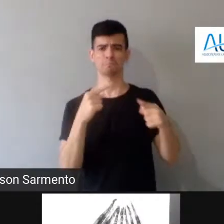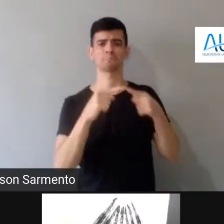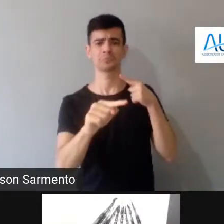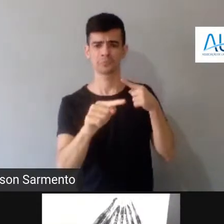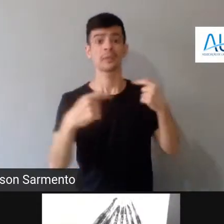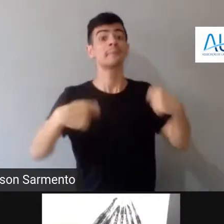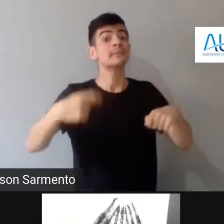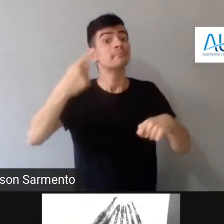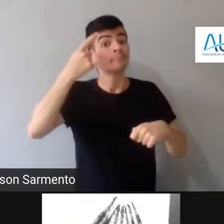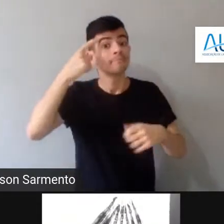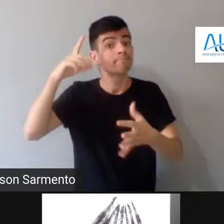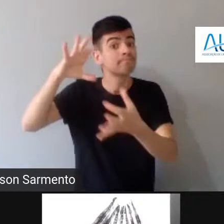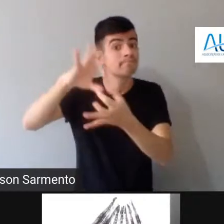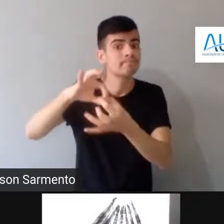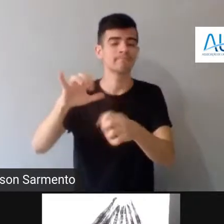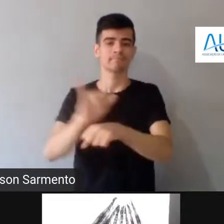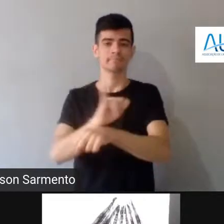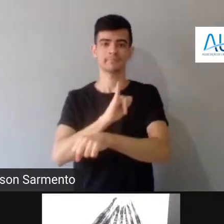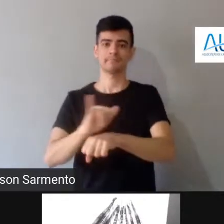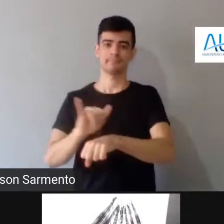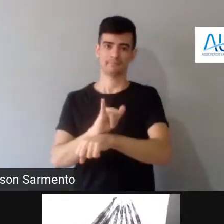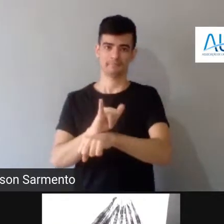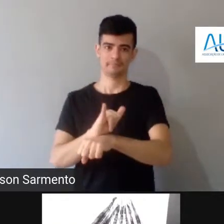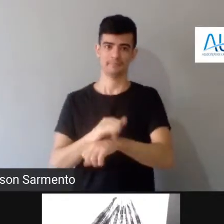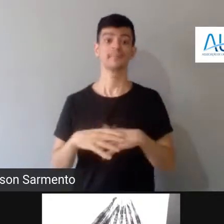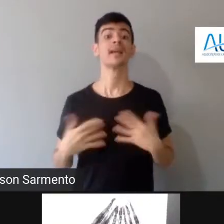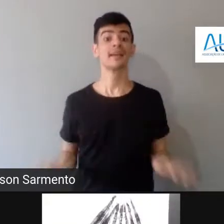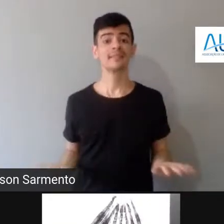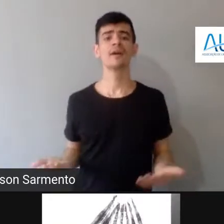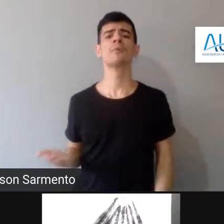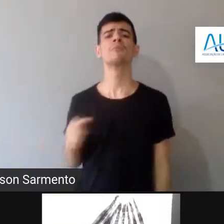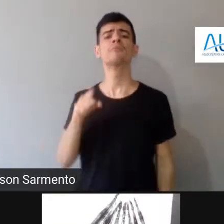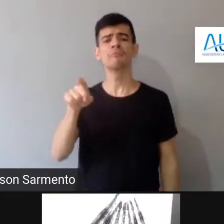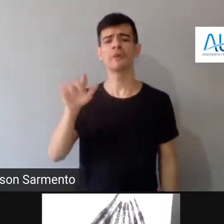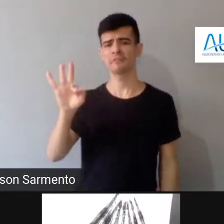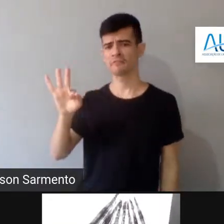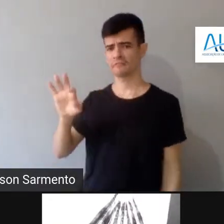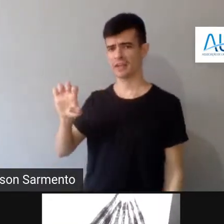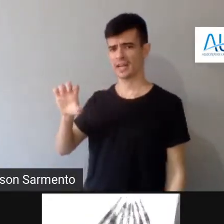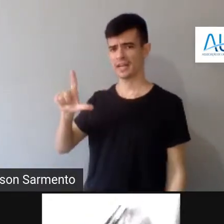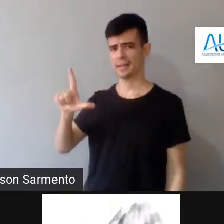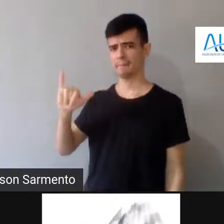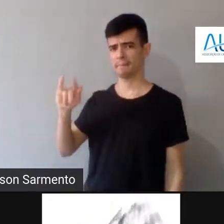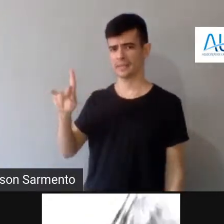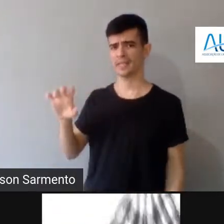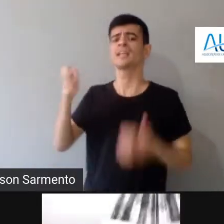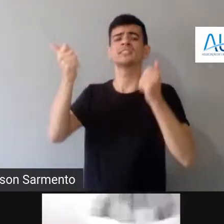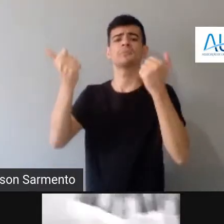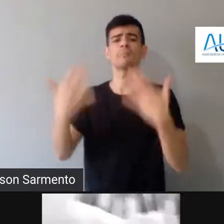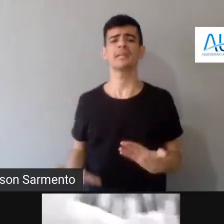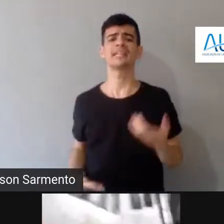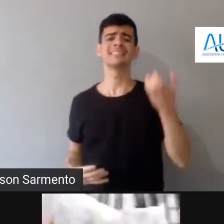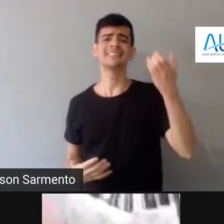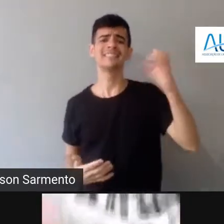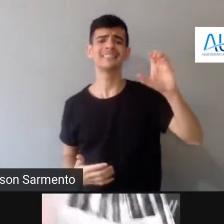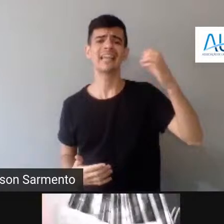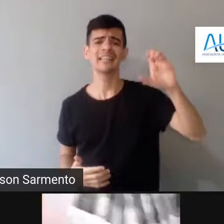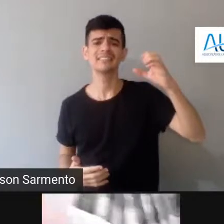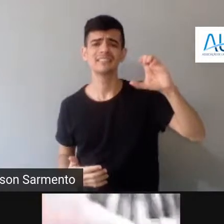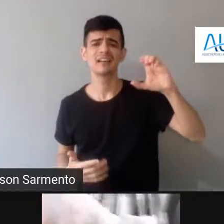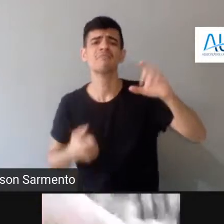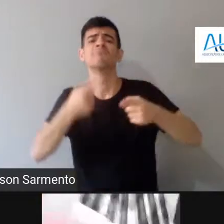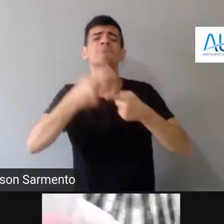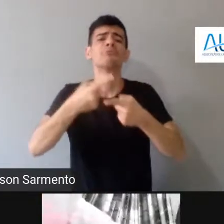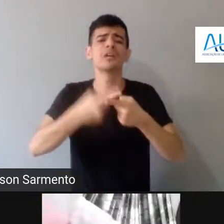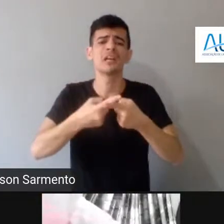A gente começa com a noção de ciência, Filipe. Então, você fale sobre isso aí. Por que ciência na pesquisa?